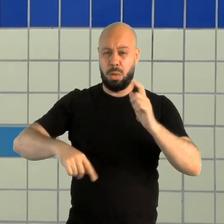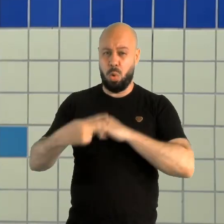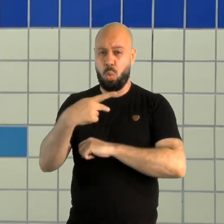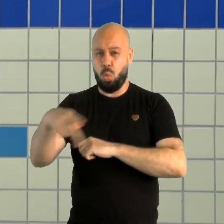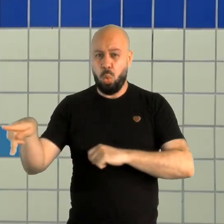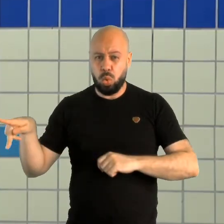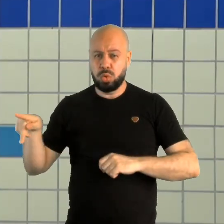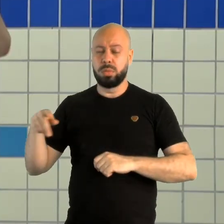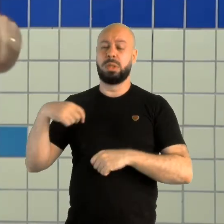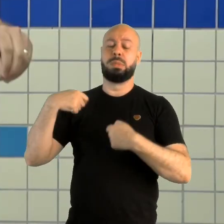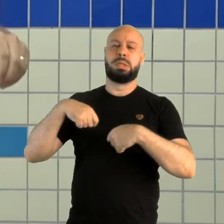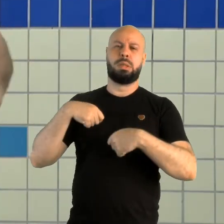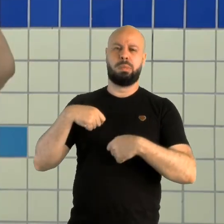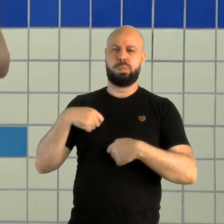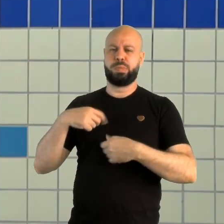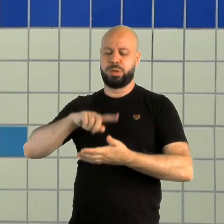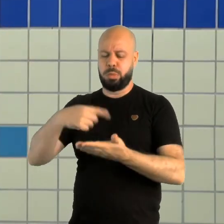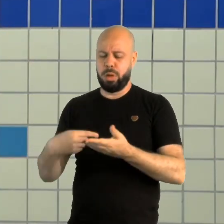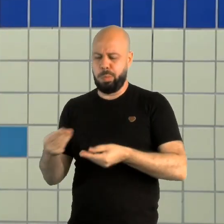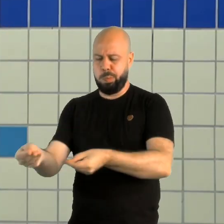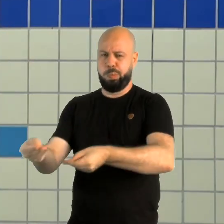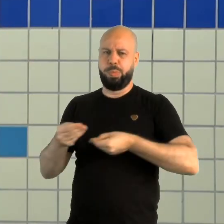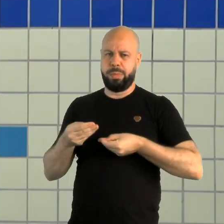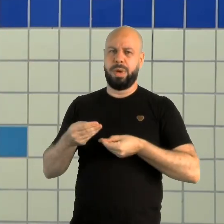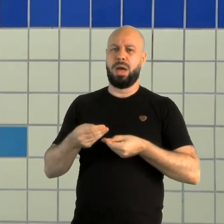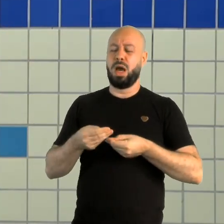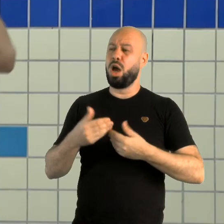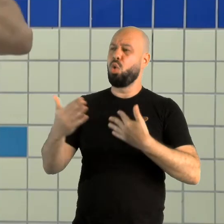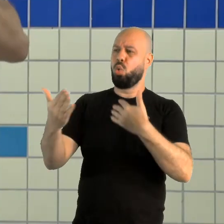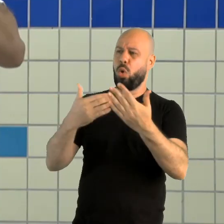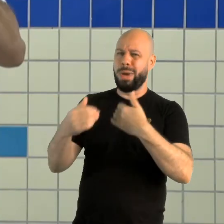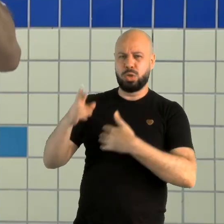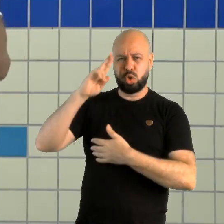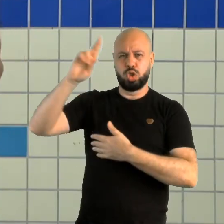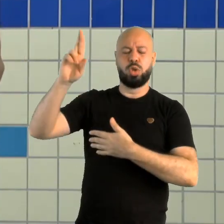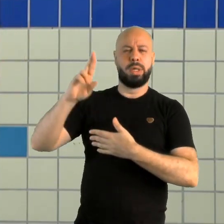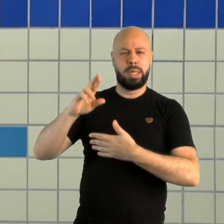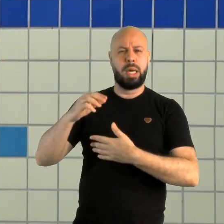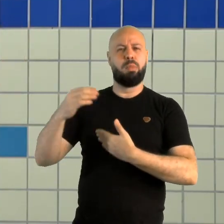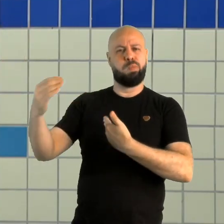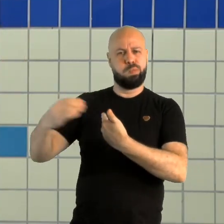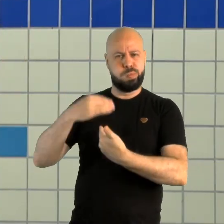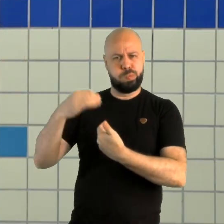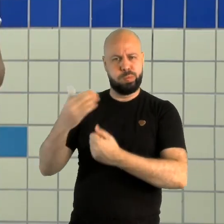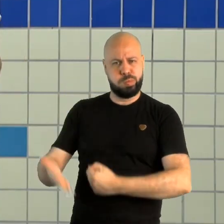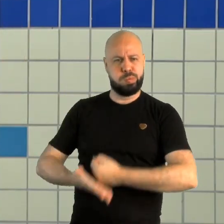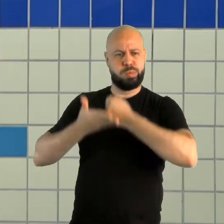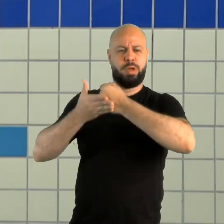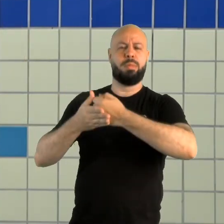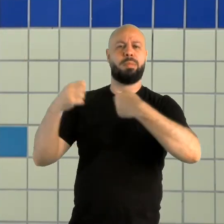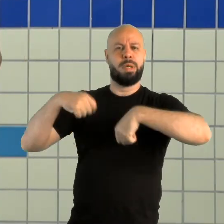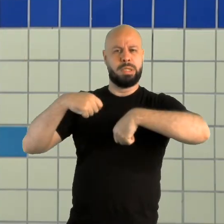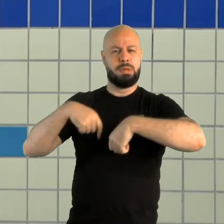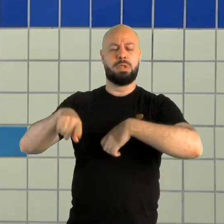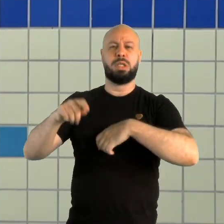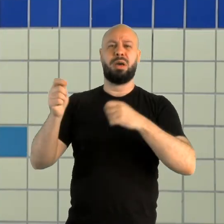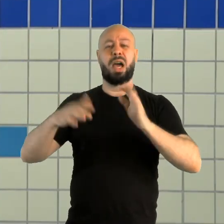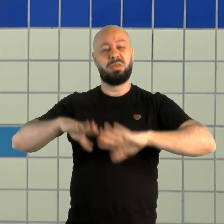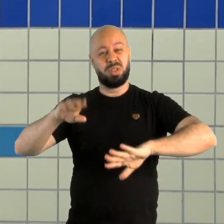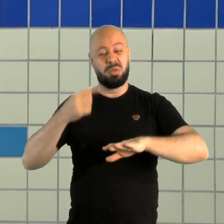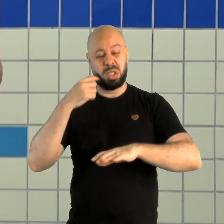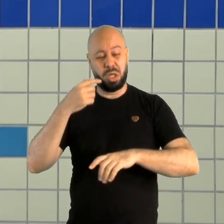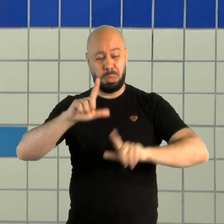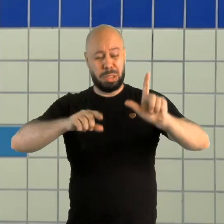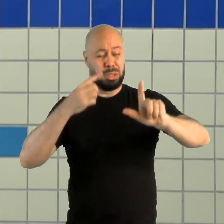passa lá, pega a apostila, converse com o nosso gestor para que ele te dê todo o suporte que, de repente, aqui na aula você não está